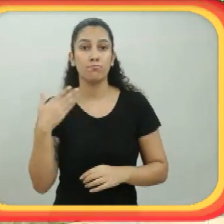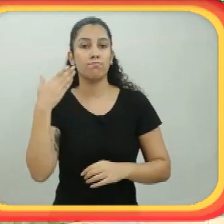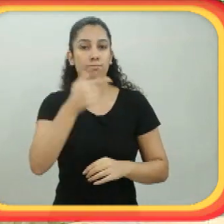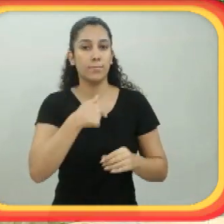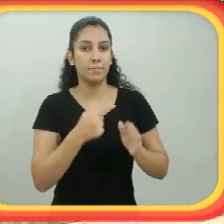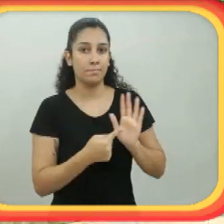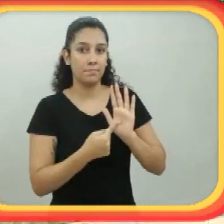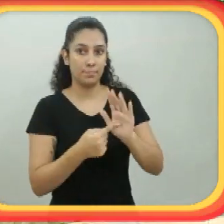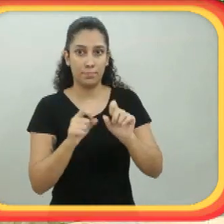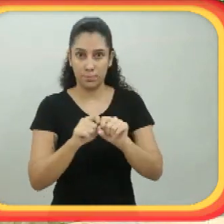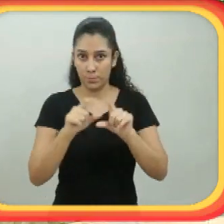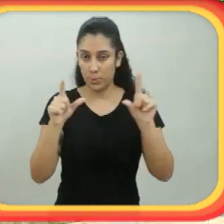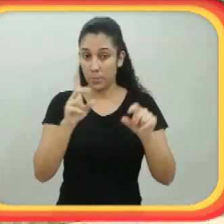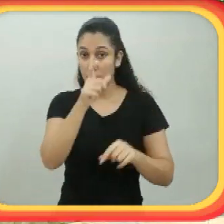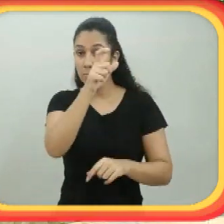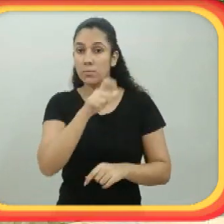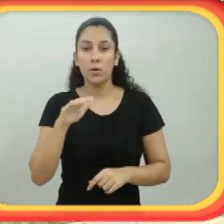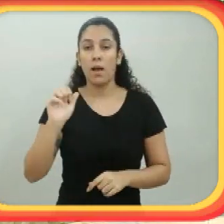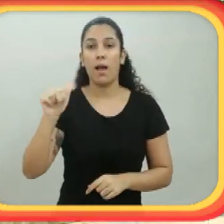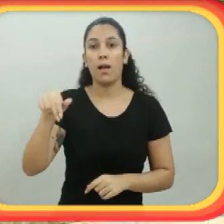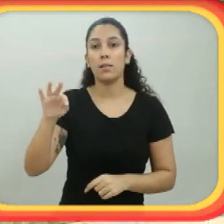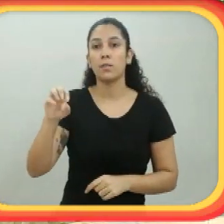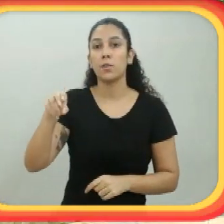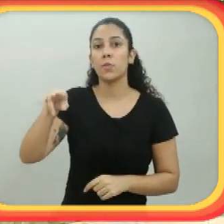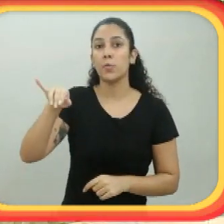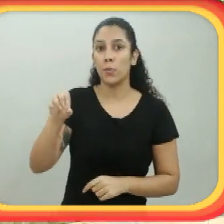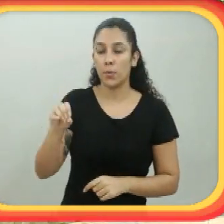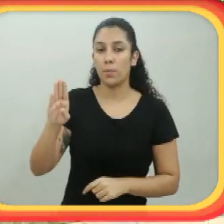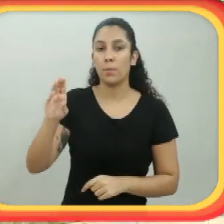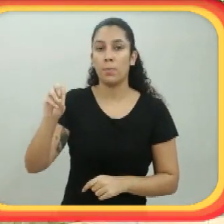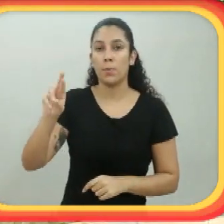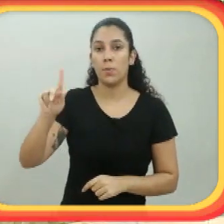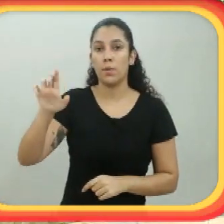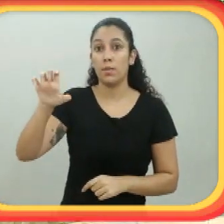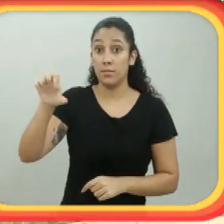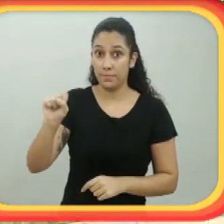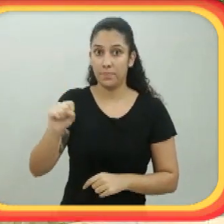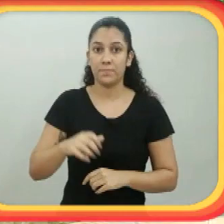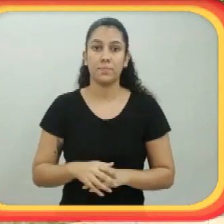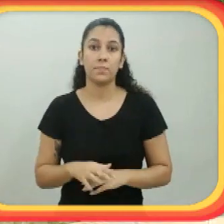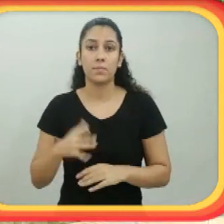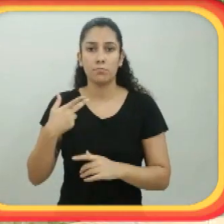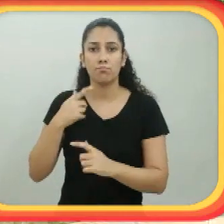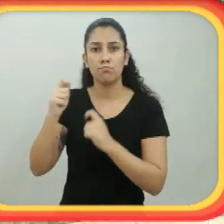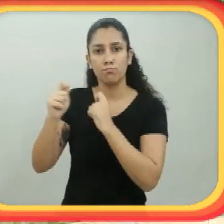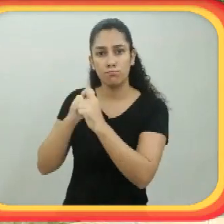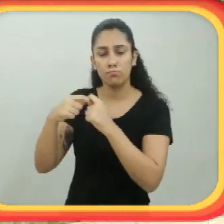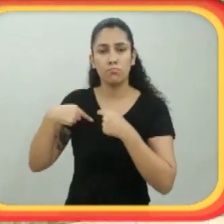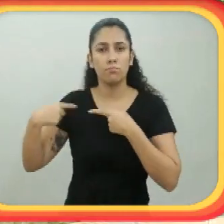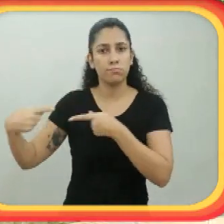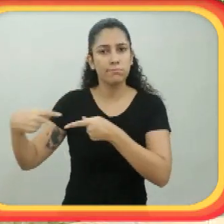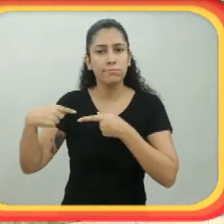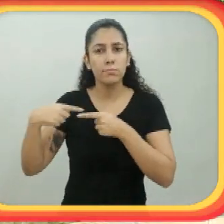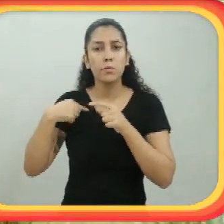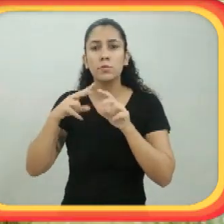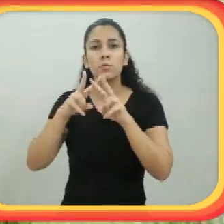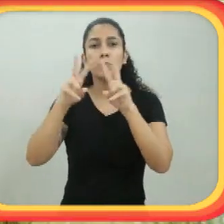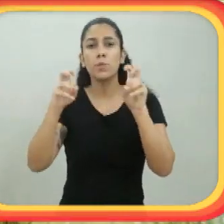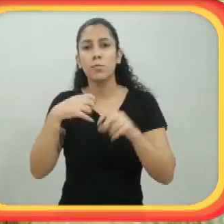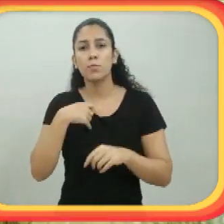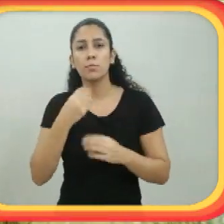Borges, que estava sendo entrevistado na ocasião em um debate sobre tecnologias assistivas.